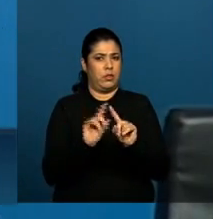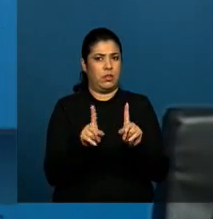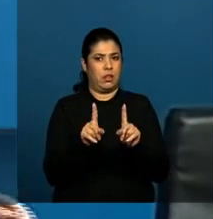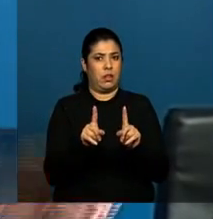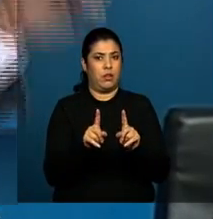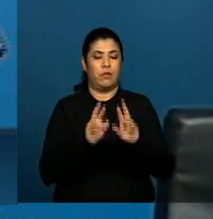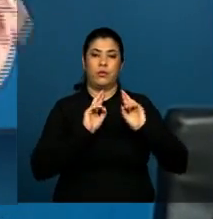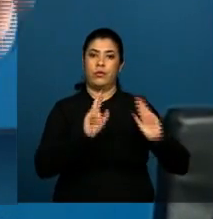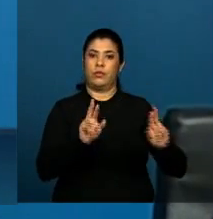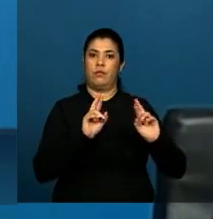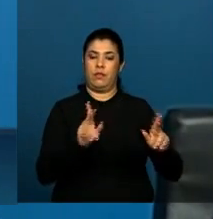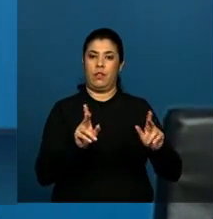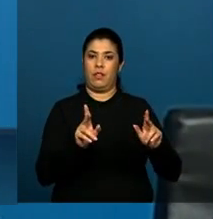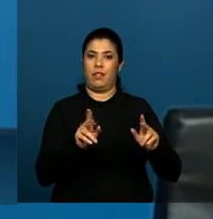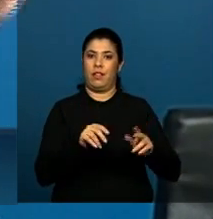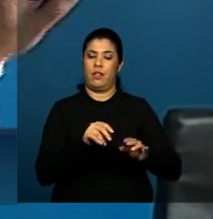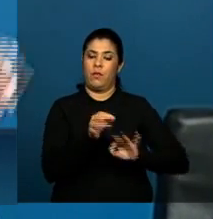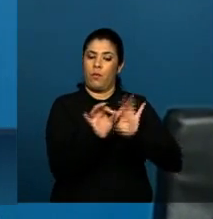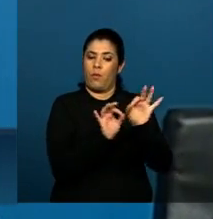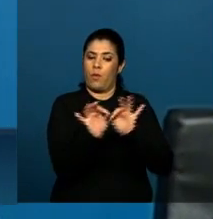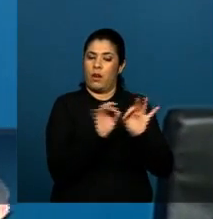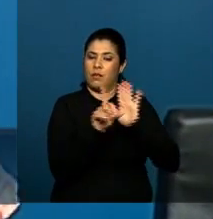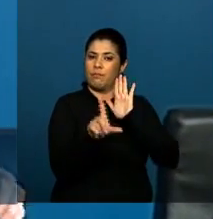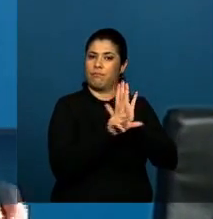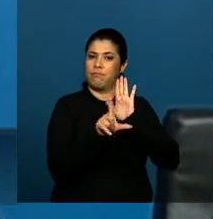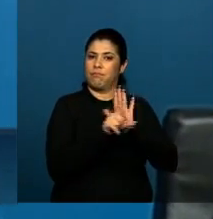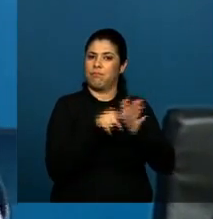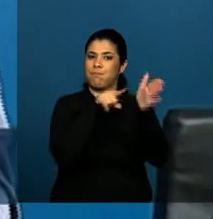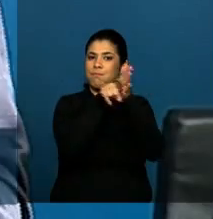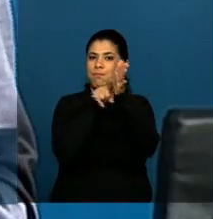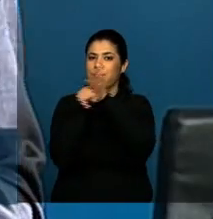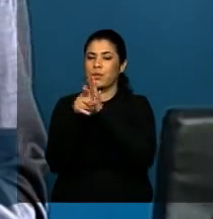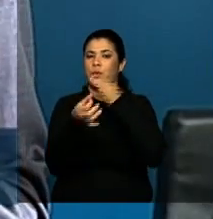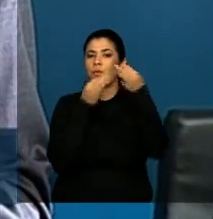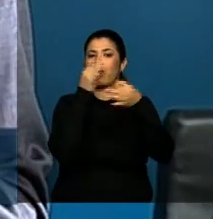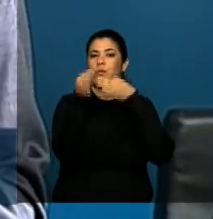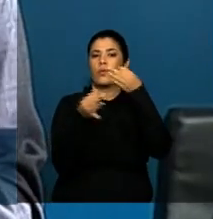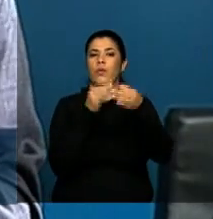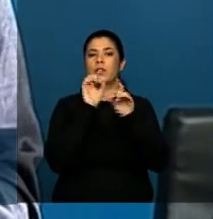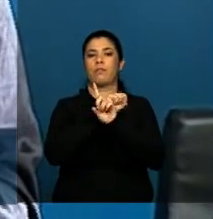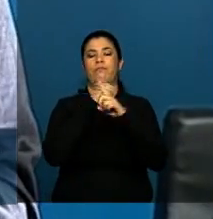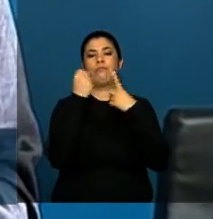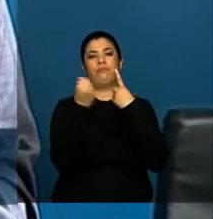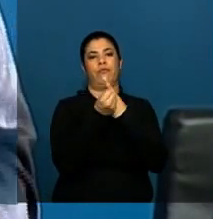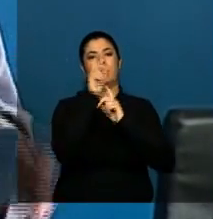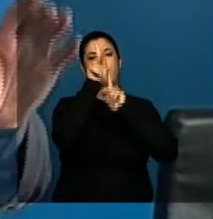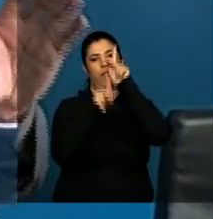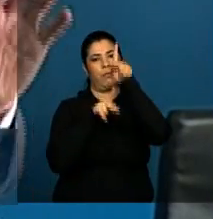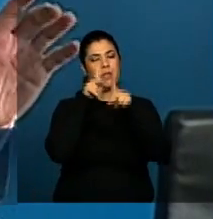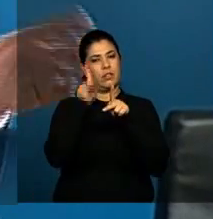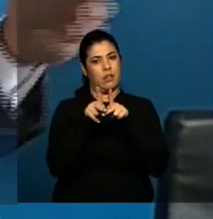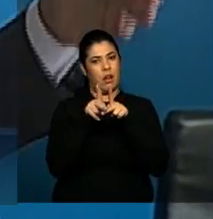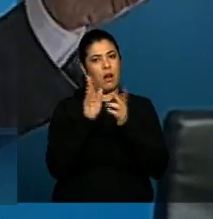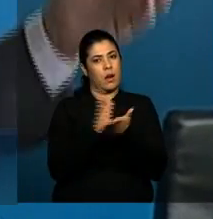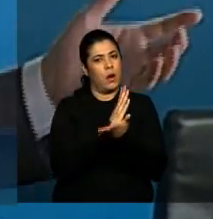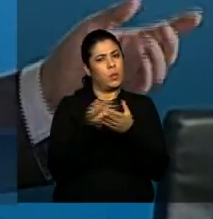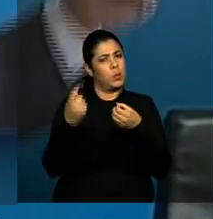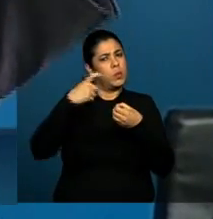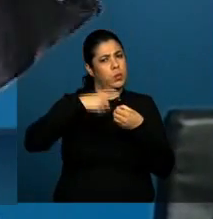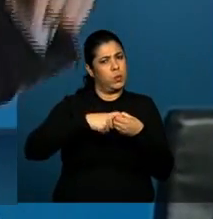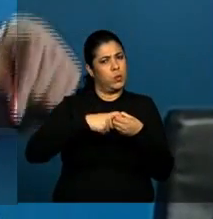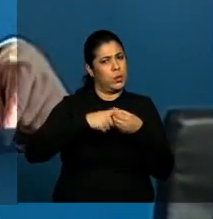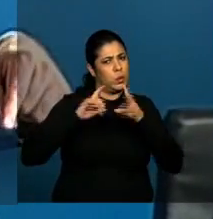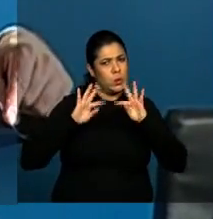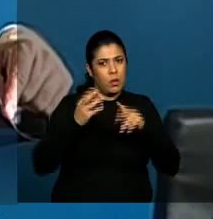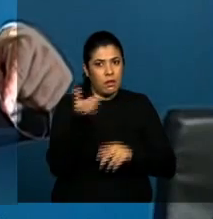sociedade e com um amplo debate no Congresso Nacional. Em torno dele foram feitas pactuações. Nem tudo aquilo que todos queriam